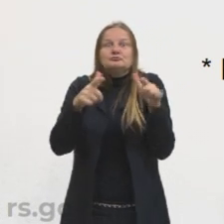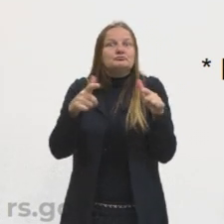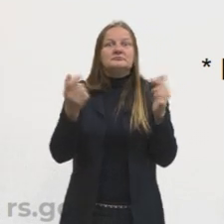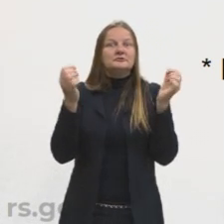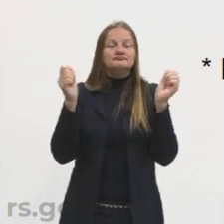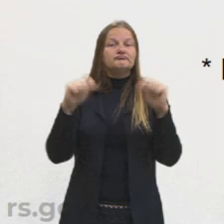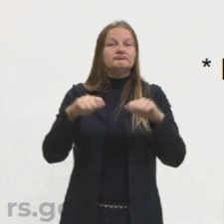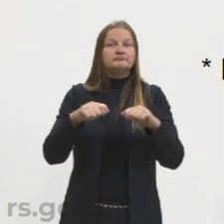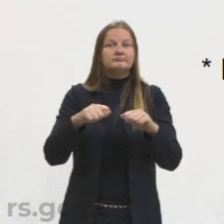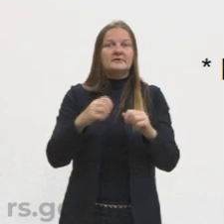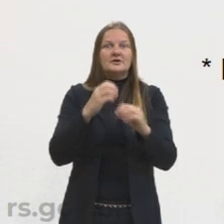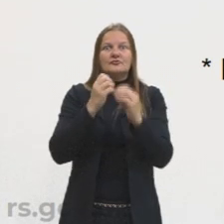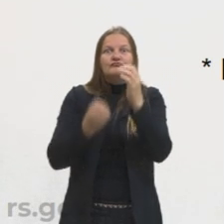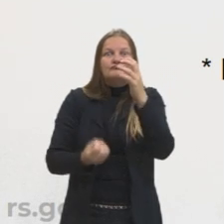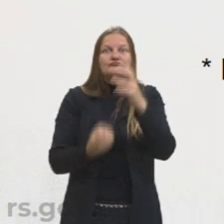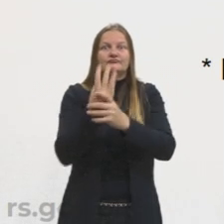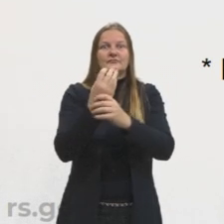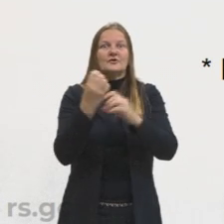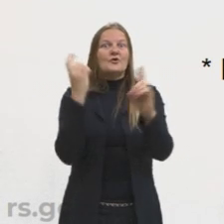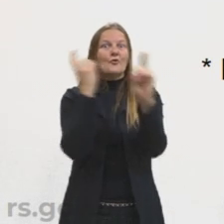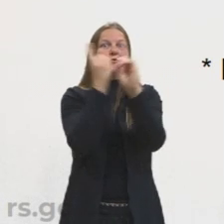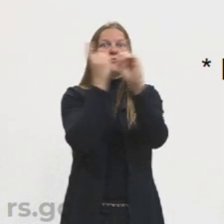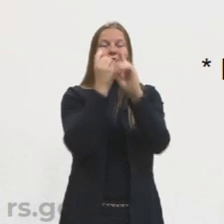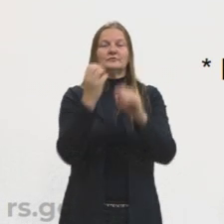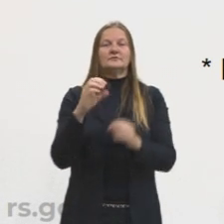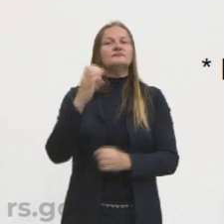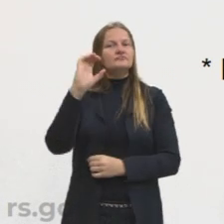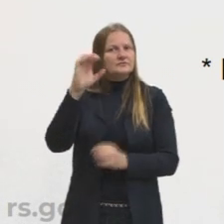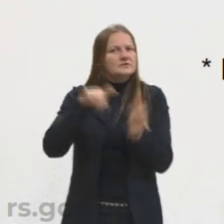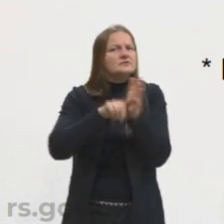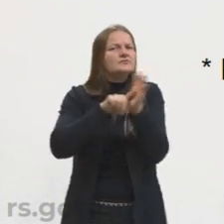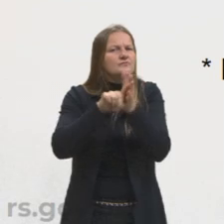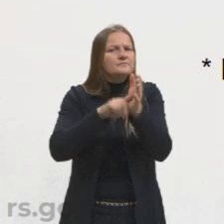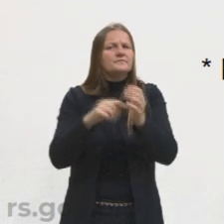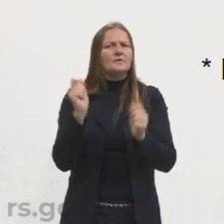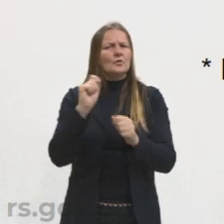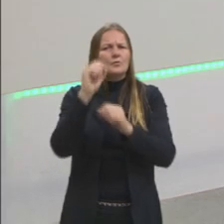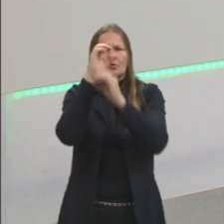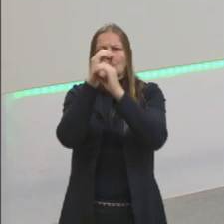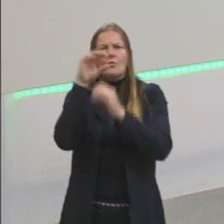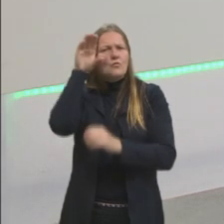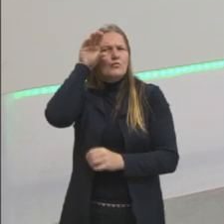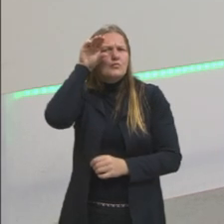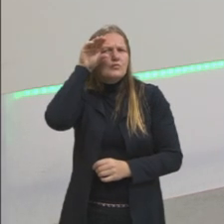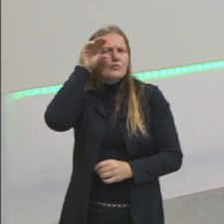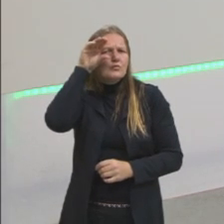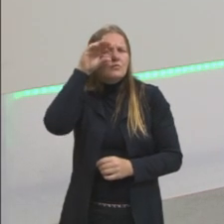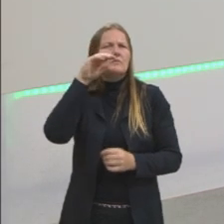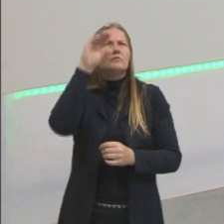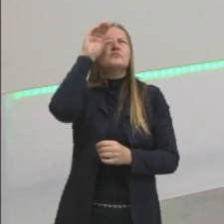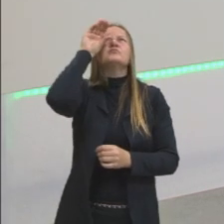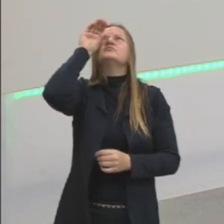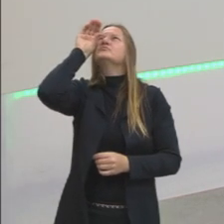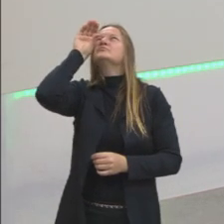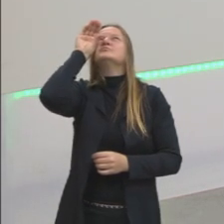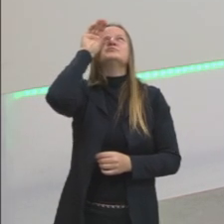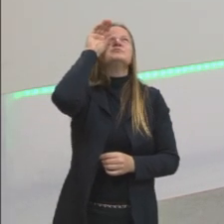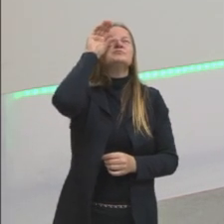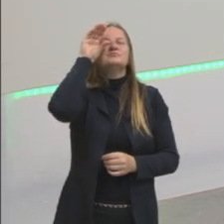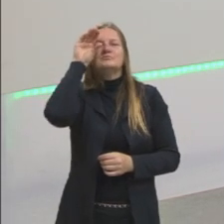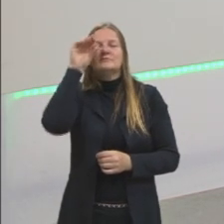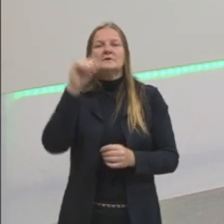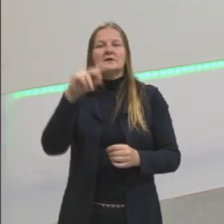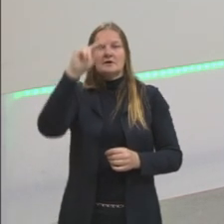Galileu utilizou, que vai ser utilizado muito na ciência. A observação, ele fica observando, ele levanta uma